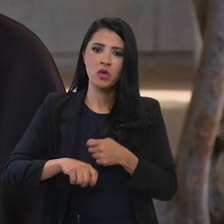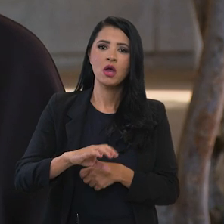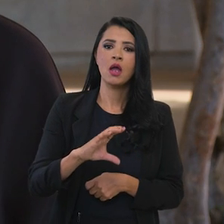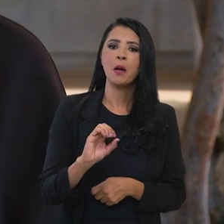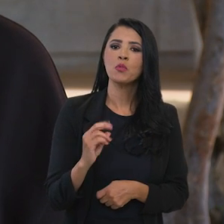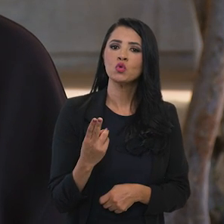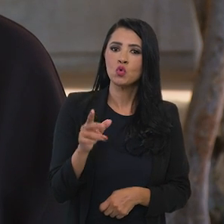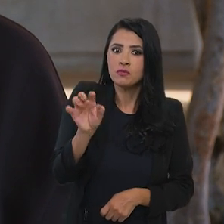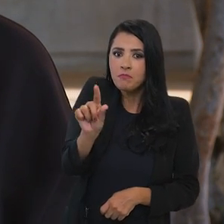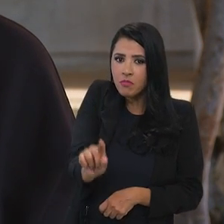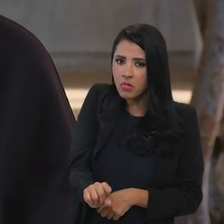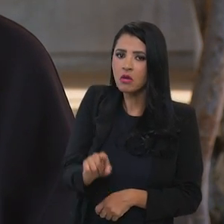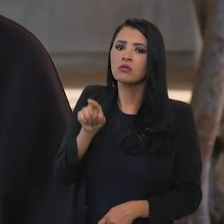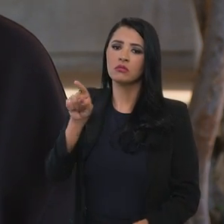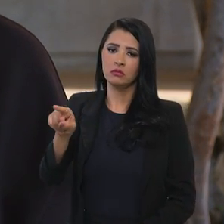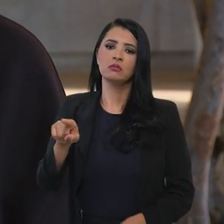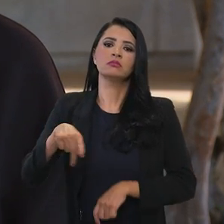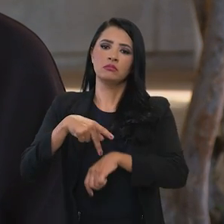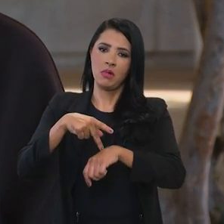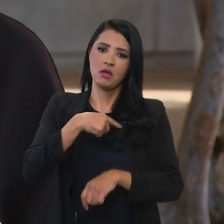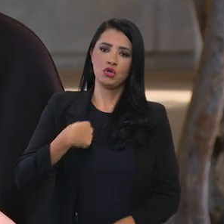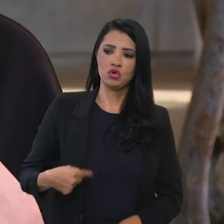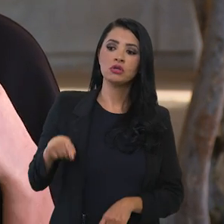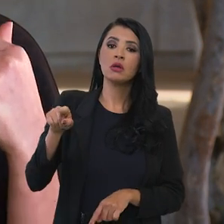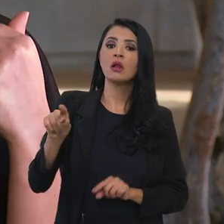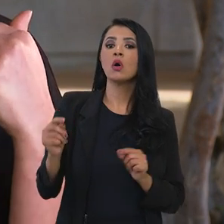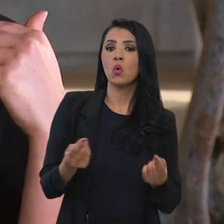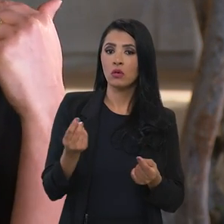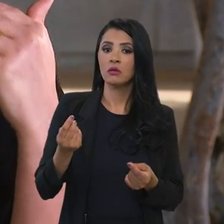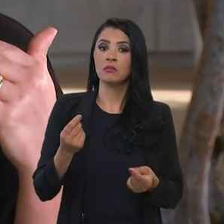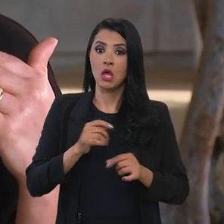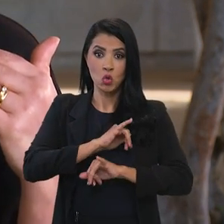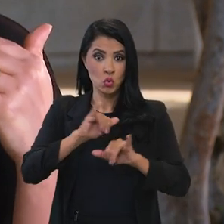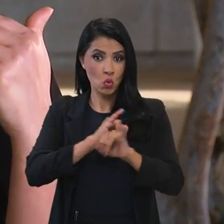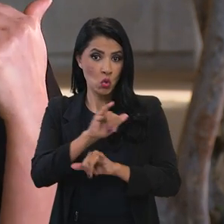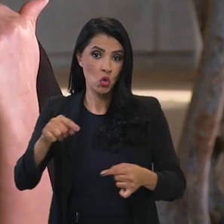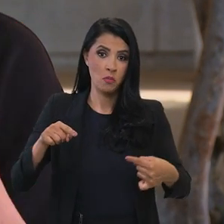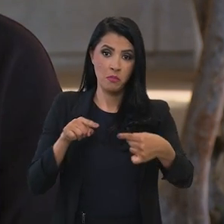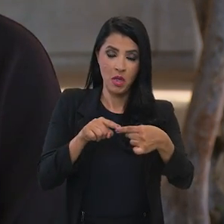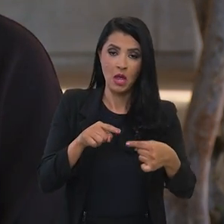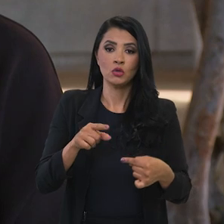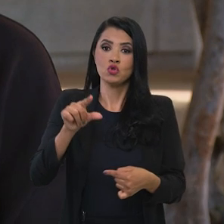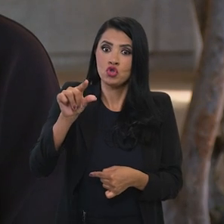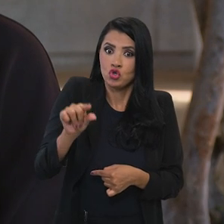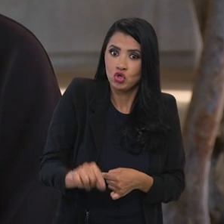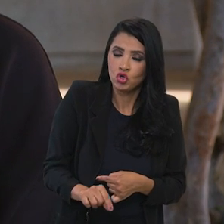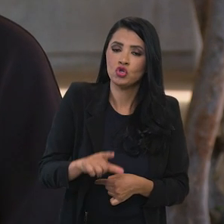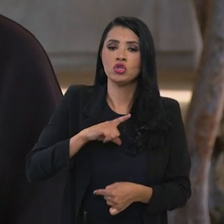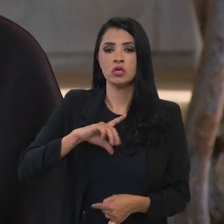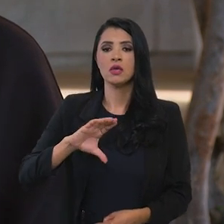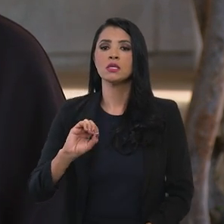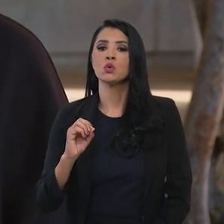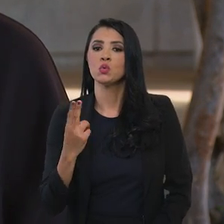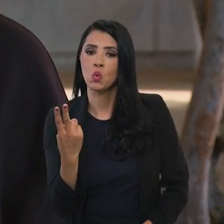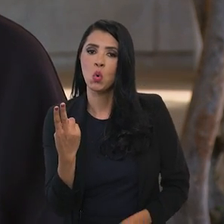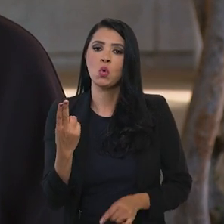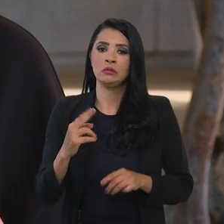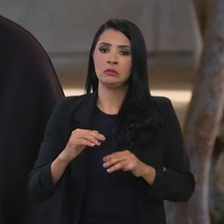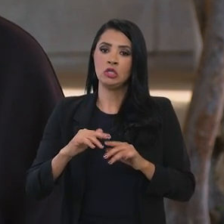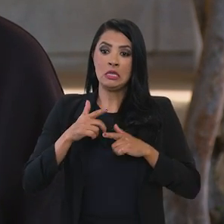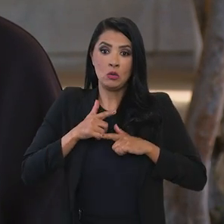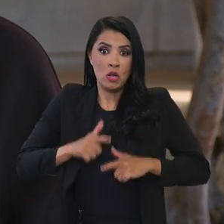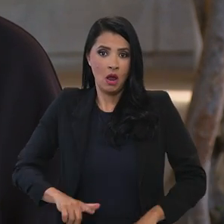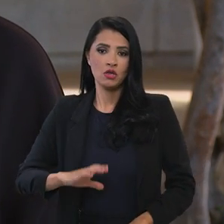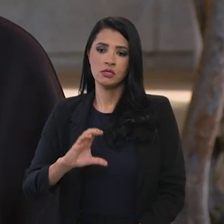então a China é um país que anunciou metas de pico de carbono e de neutralidade de carbono a